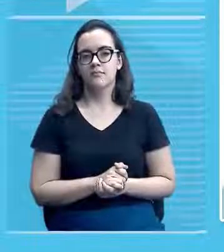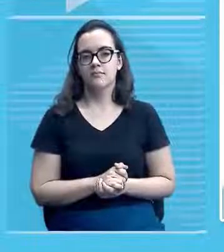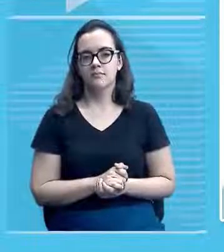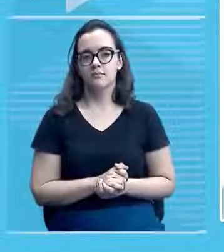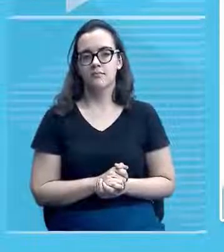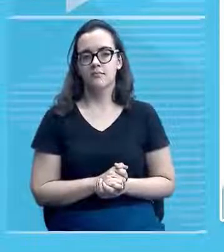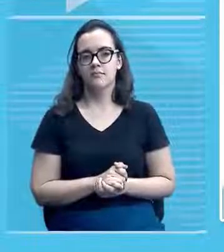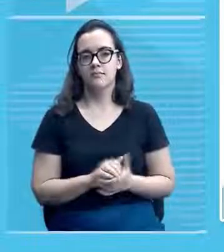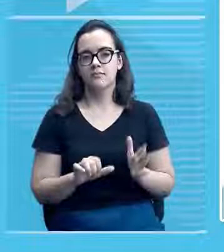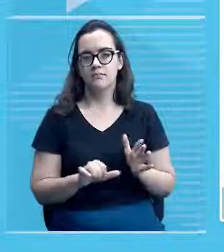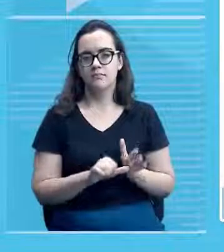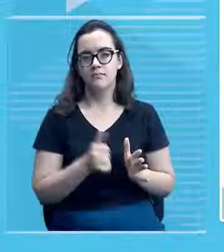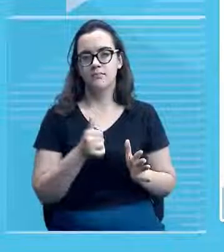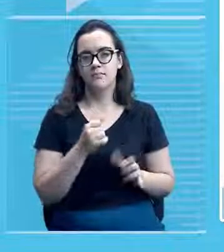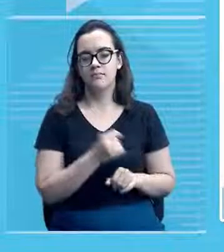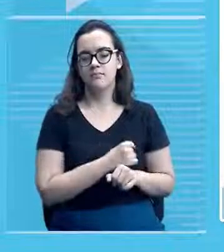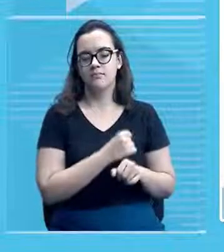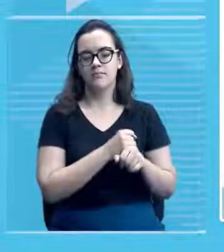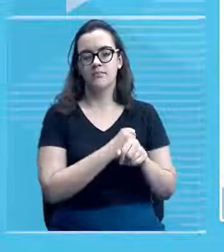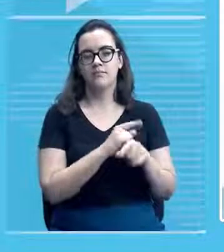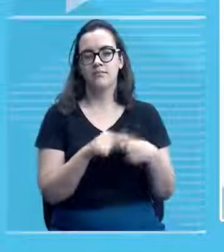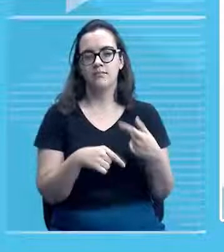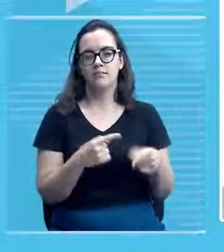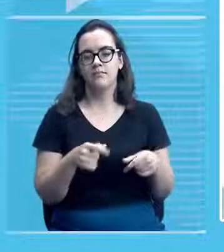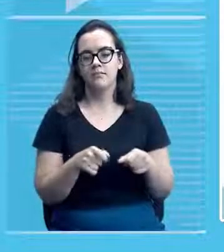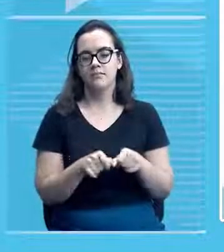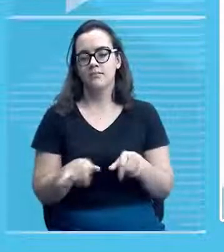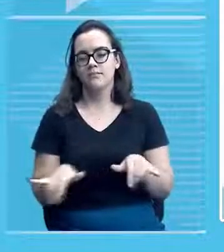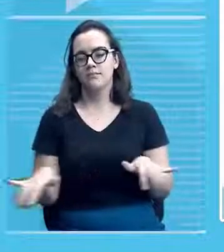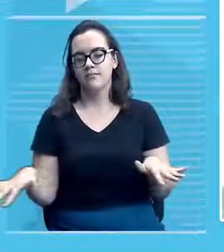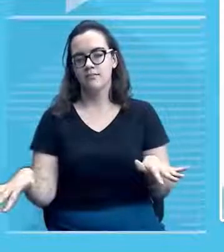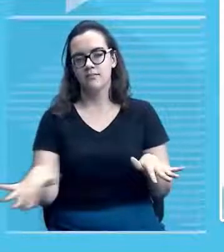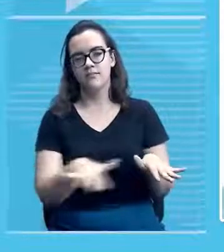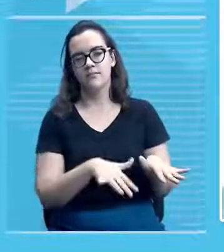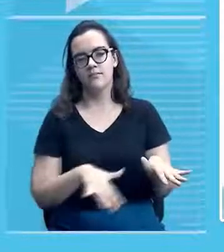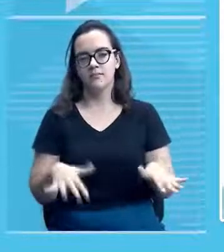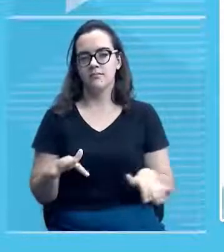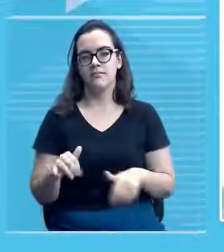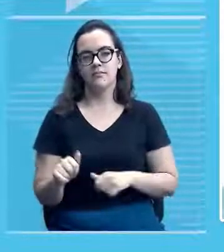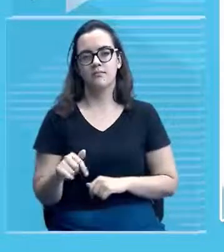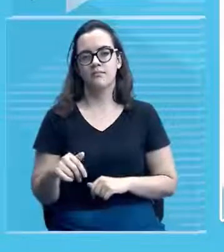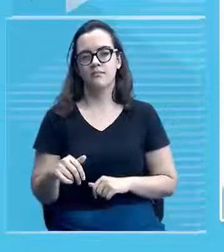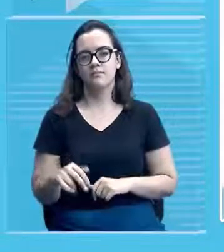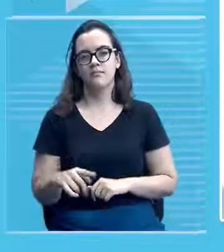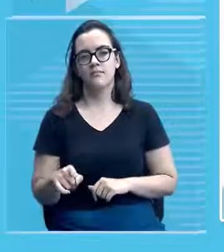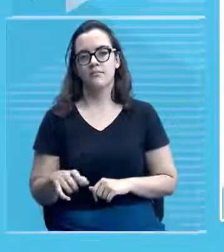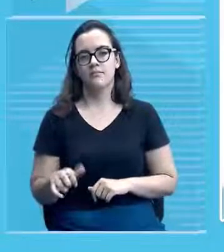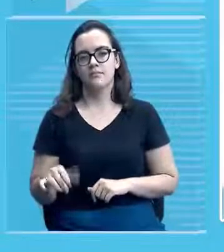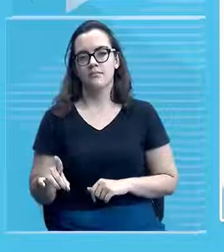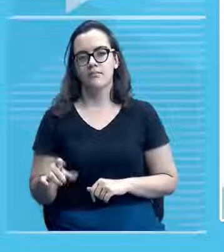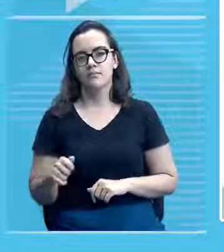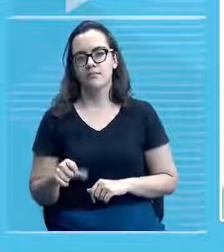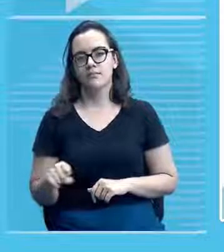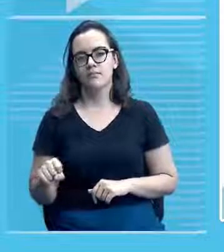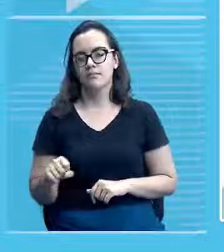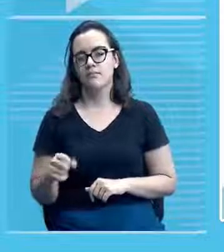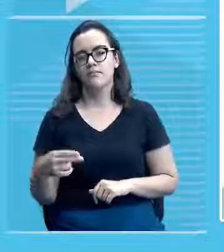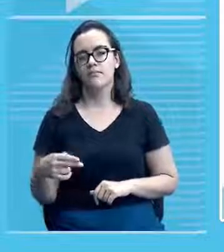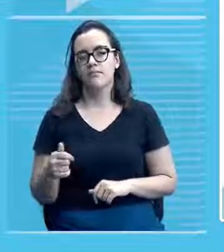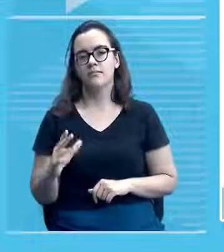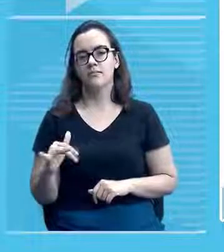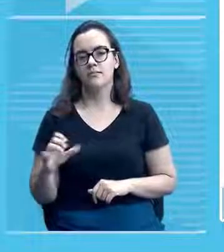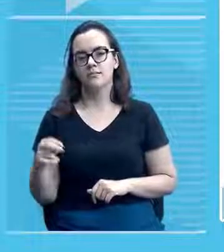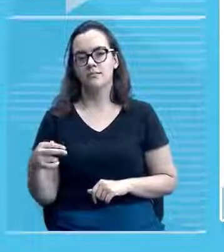as próprias fazendas nacionais, né? Essa fábrica de laticínios, né? Ela mostra também um exemplo aí de